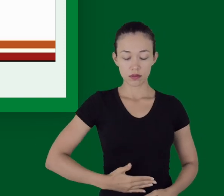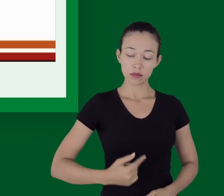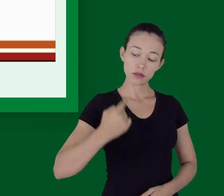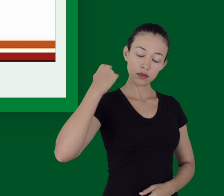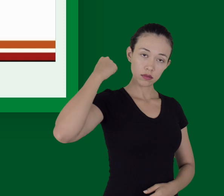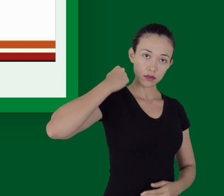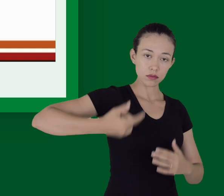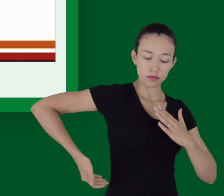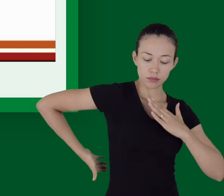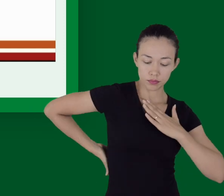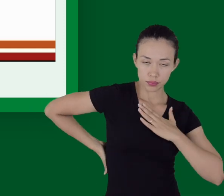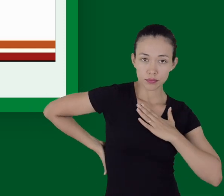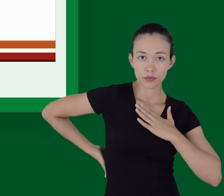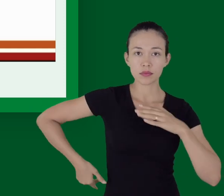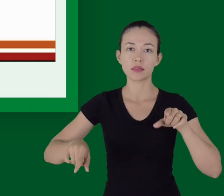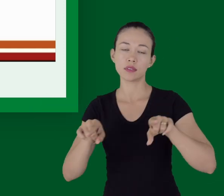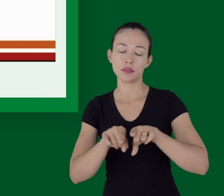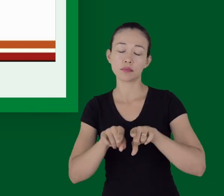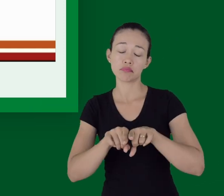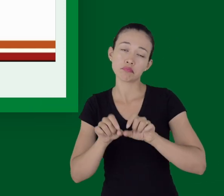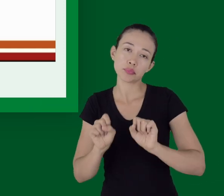disposição ântero-posterior.